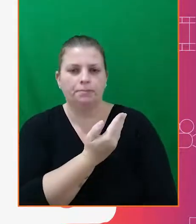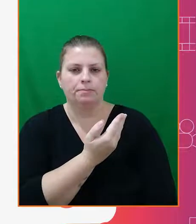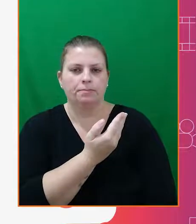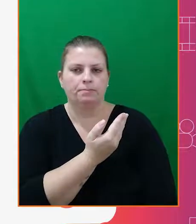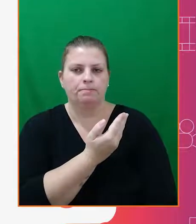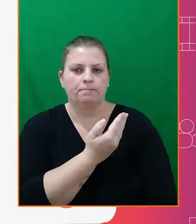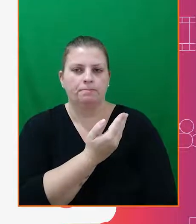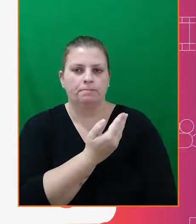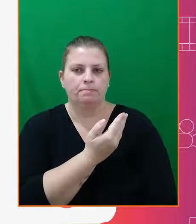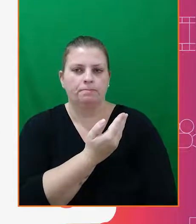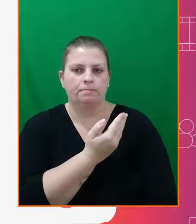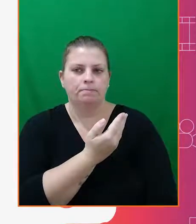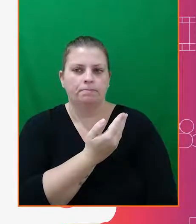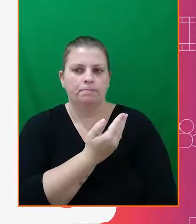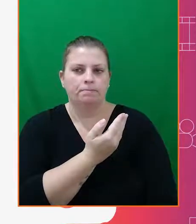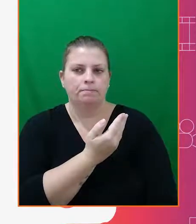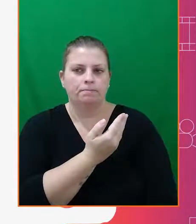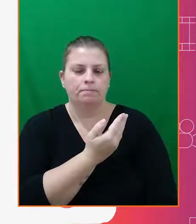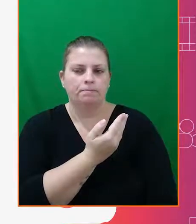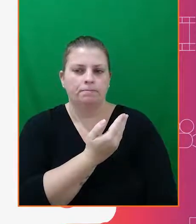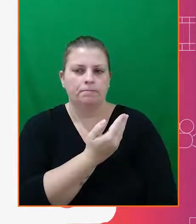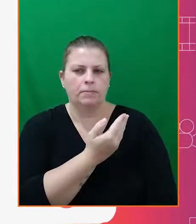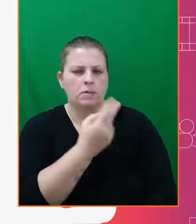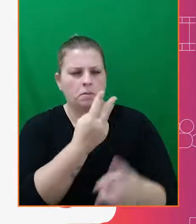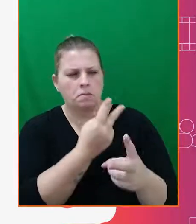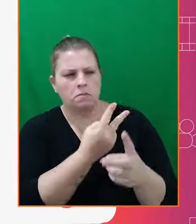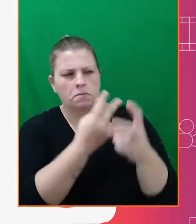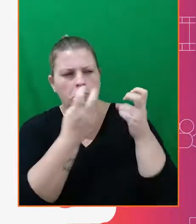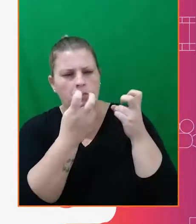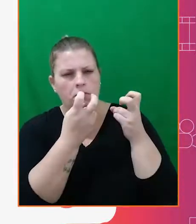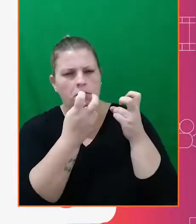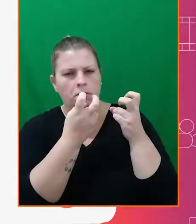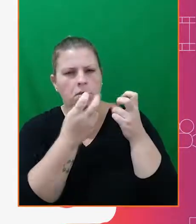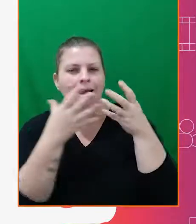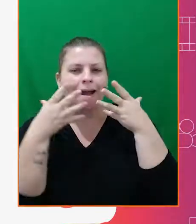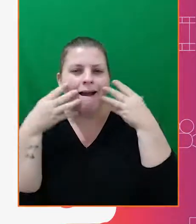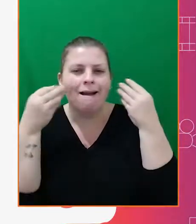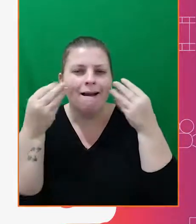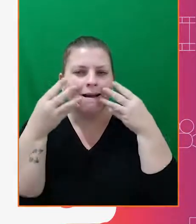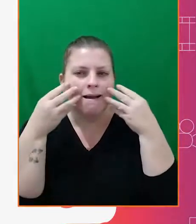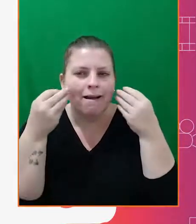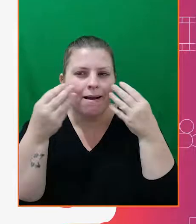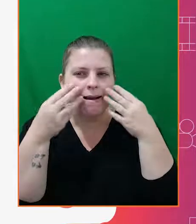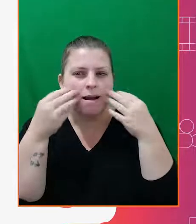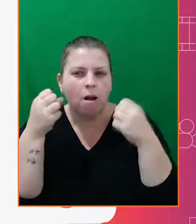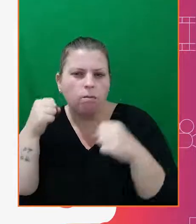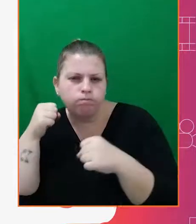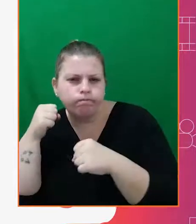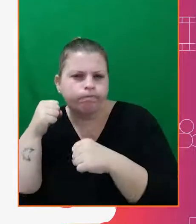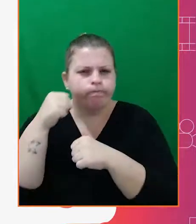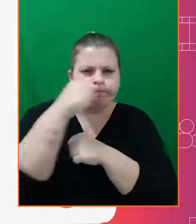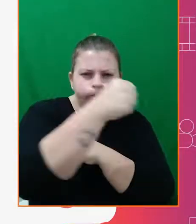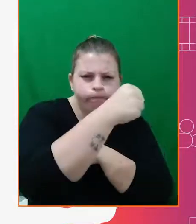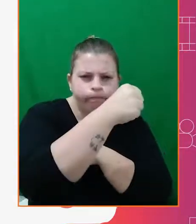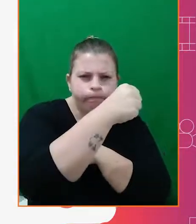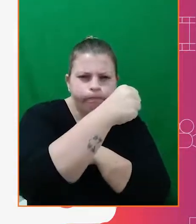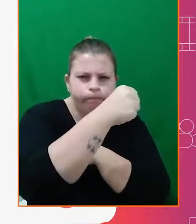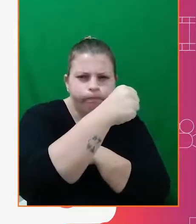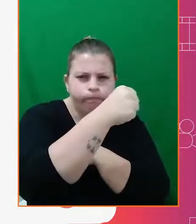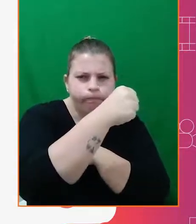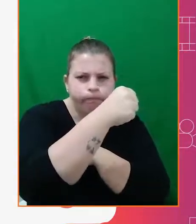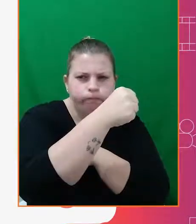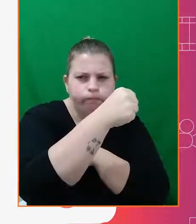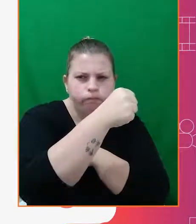Reparem na primeira imagem. Percebe que a posição do gato que está dando o soco no outro